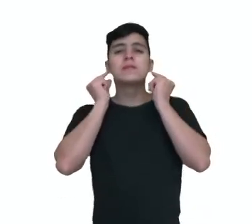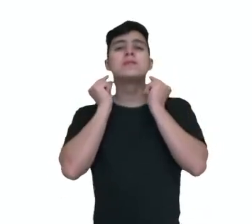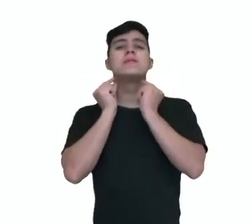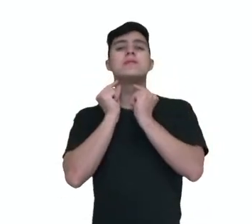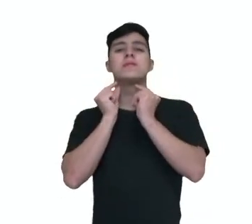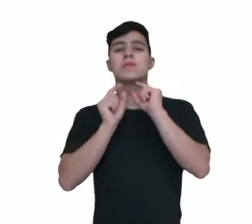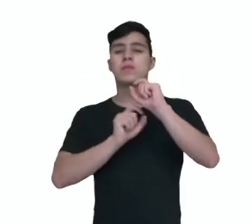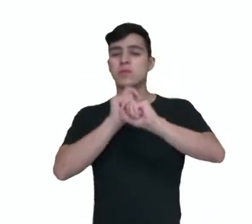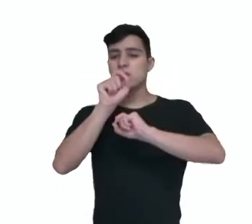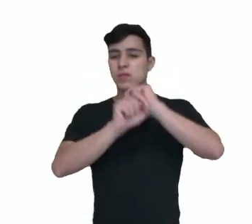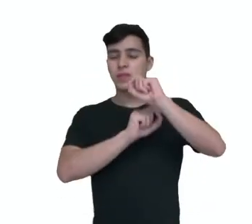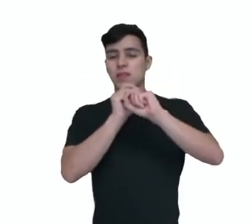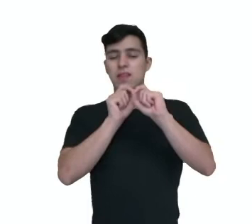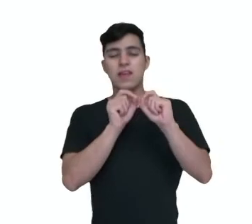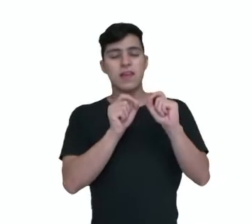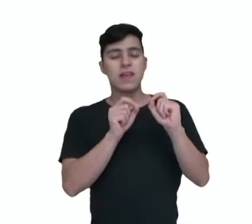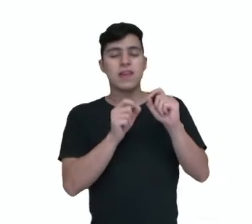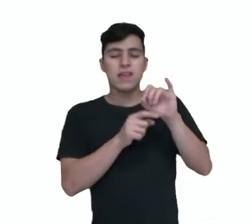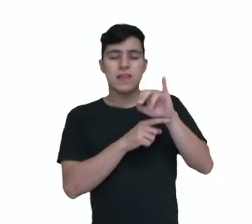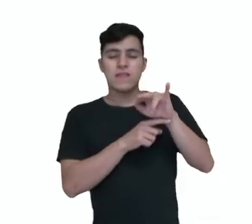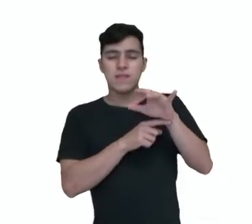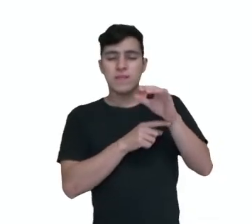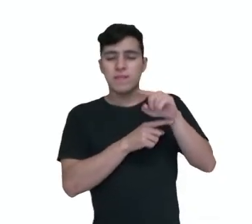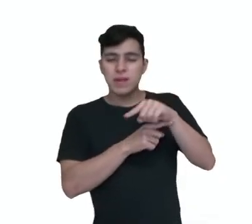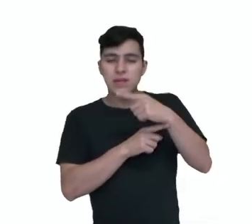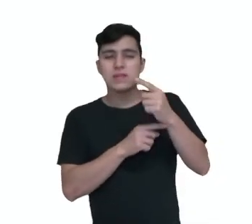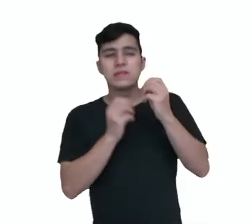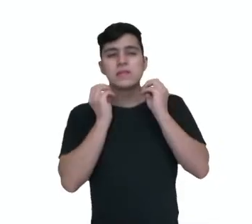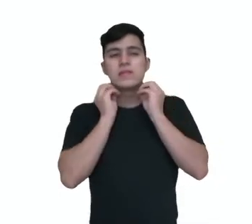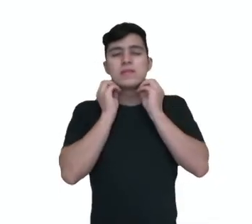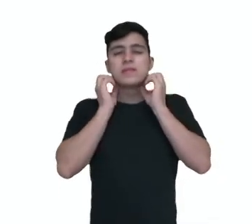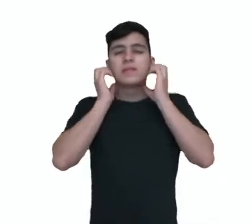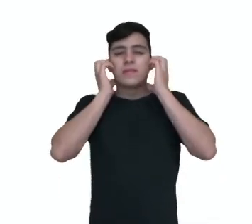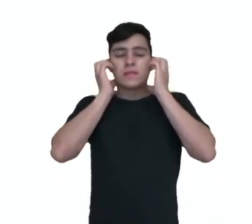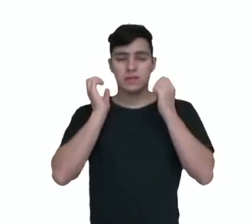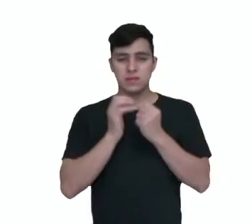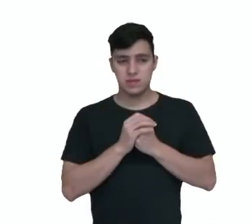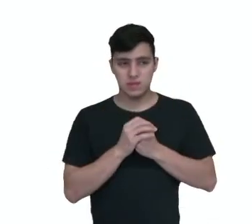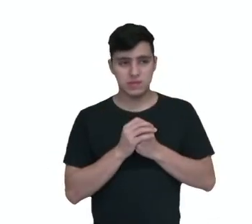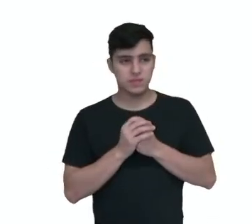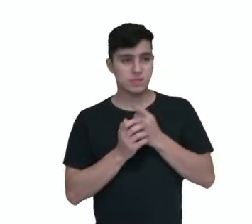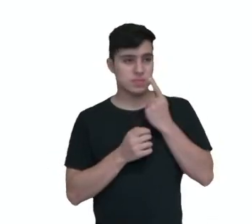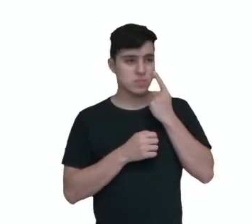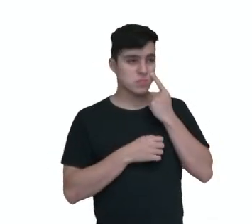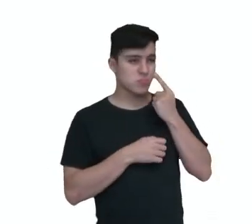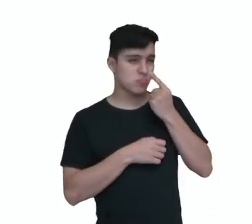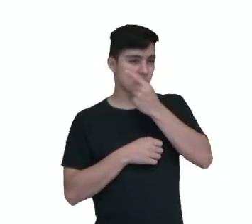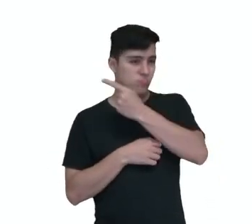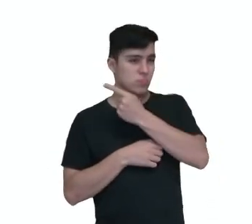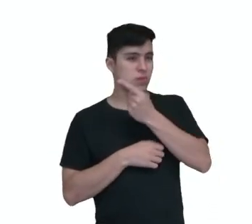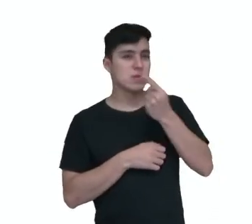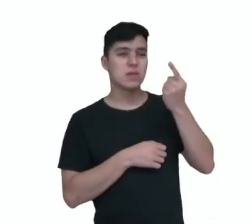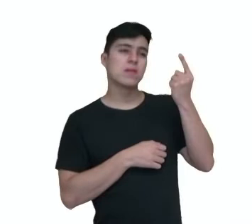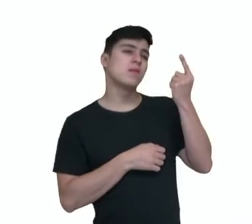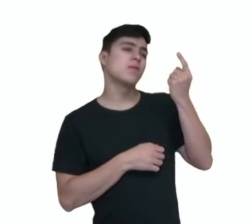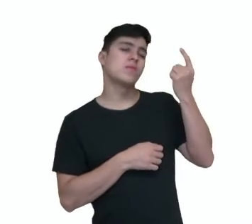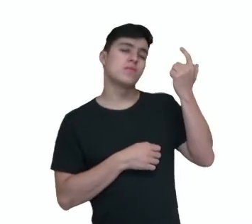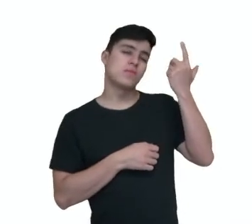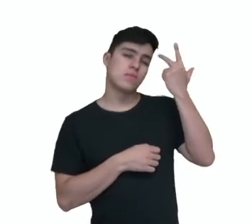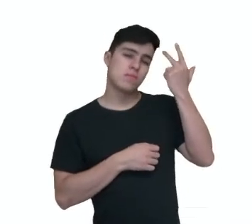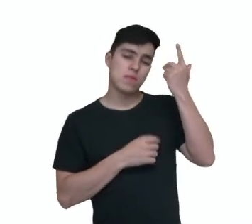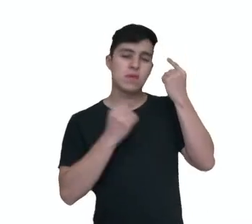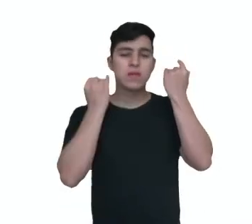glândulas salivares, deixando elas inchadas. Na imagem da esquerda, nós temos uma glândula salivar